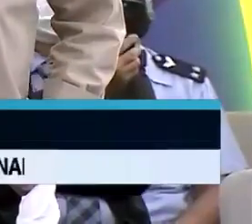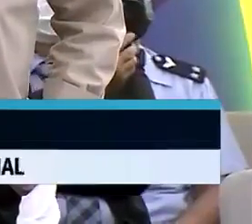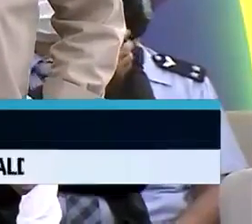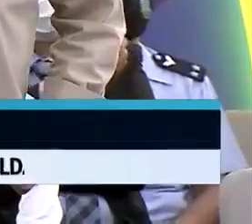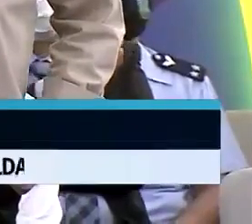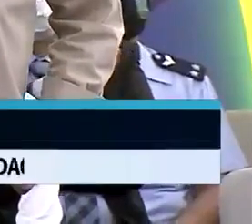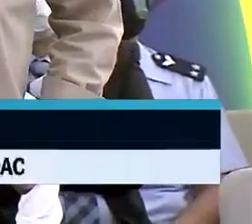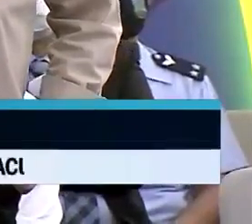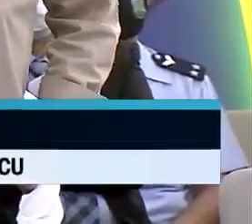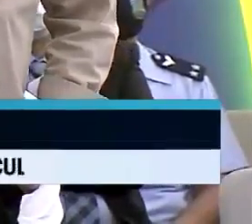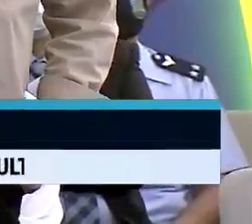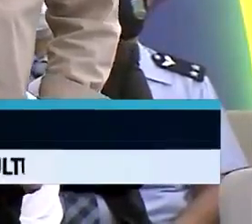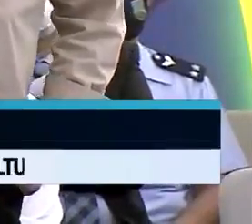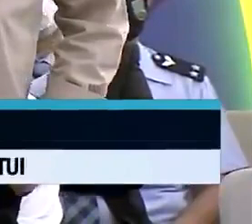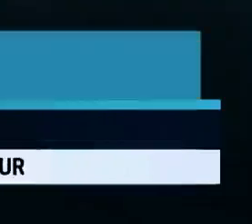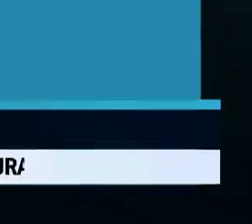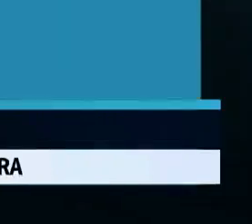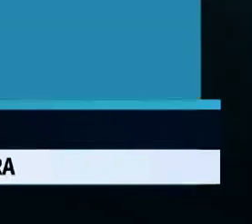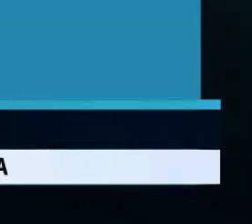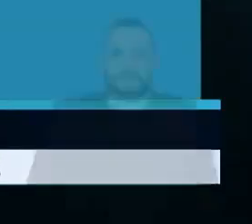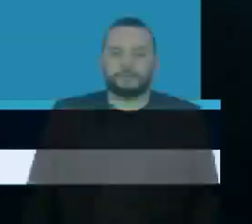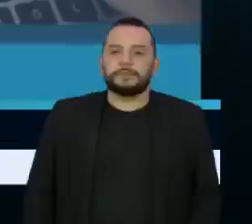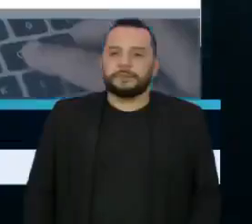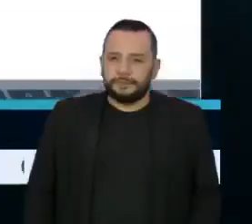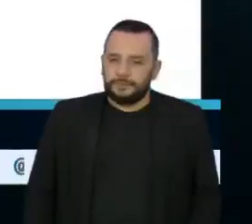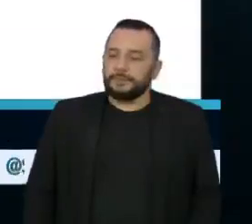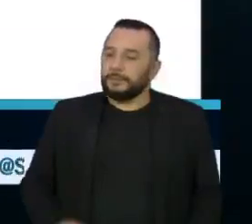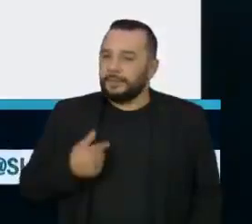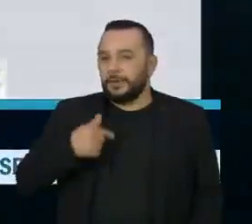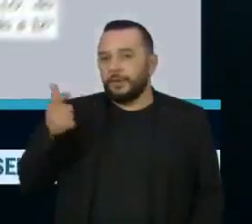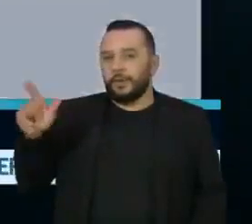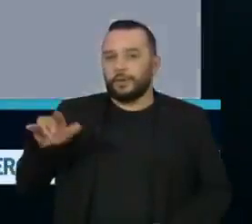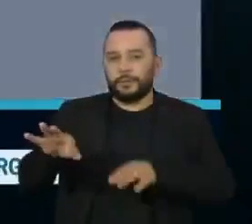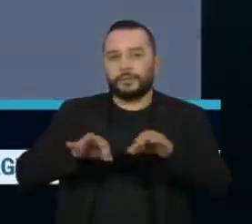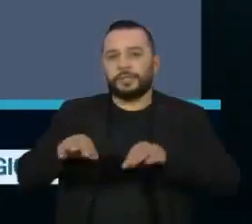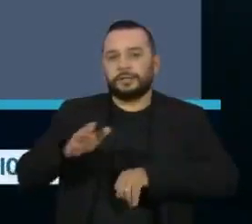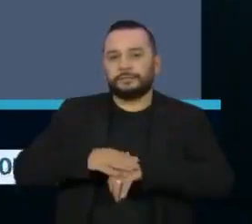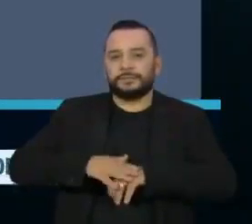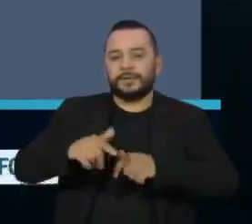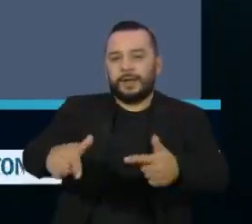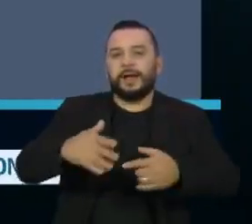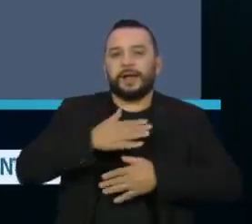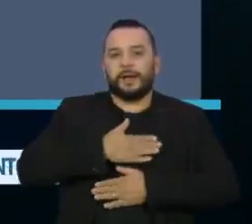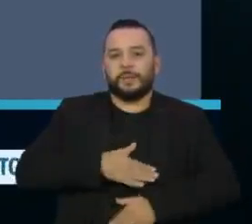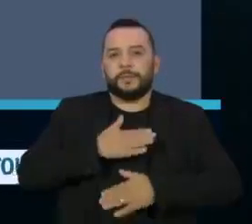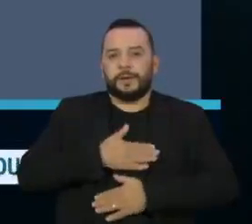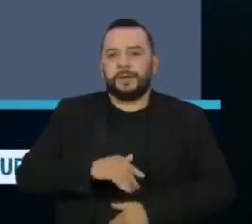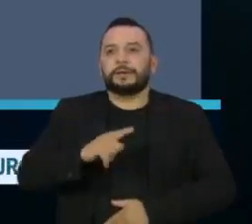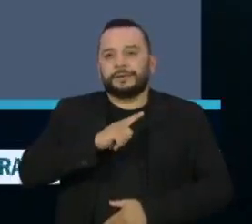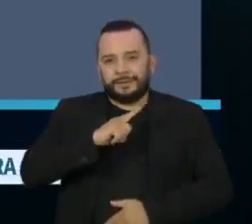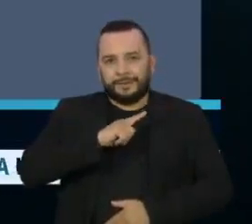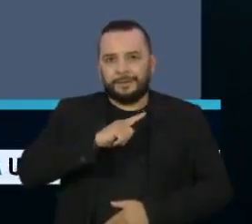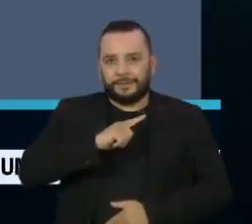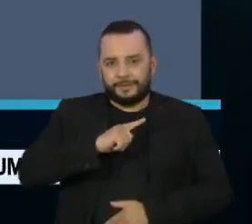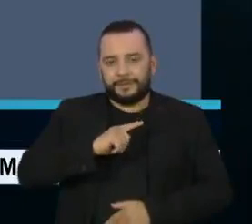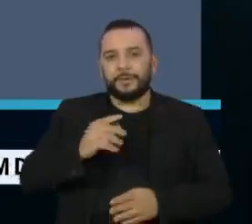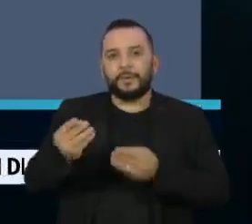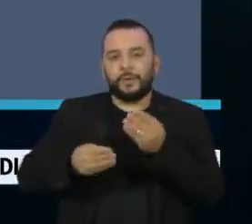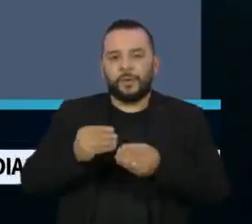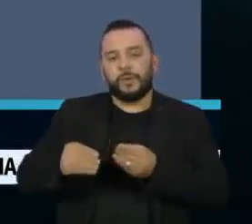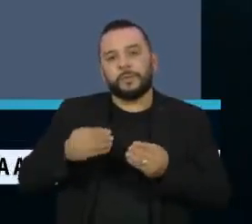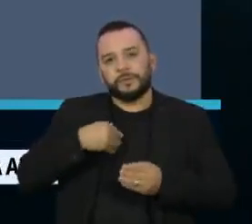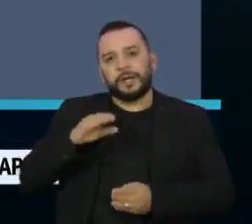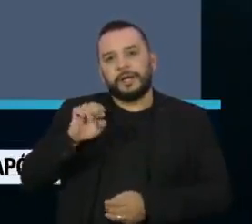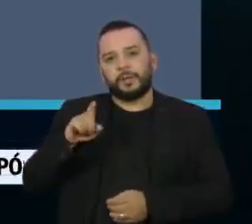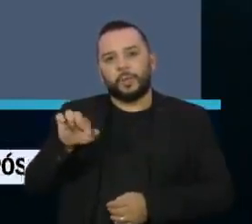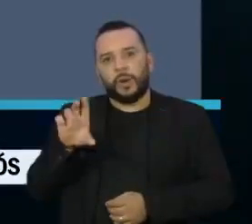pouco tempo, o senhor Pazuello. Em outra iniciativa para acalmar os ânimos, foi publicada a transferência de Pazuello,